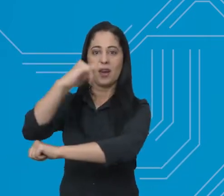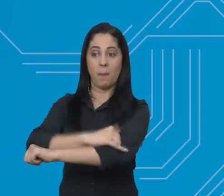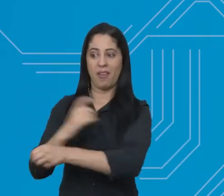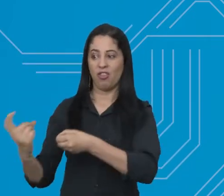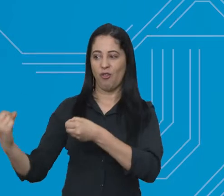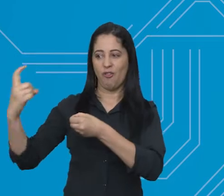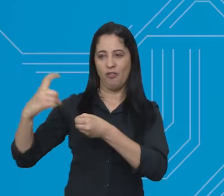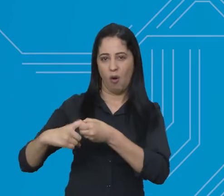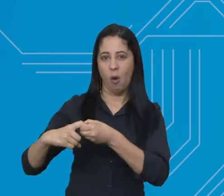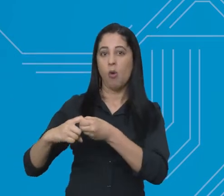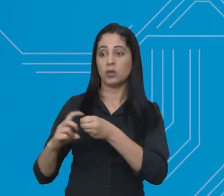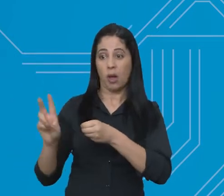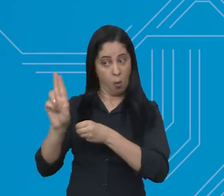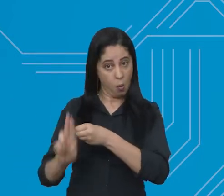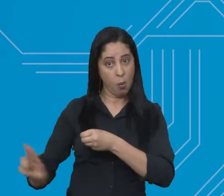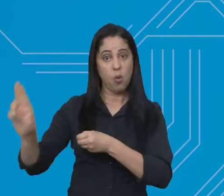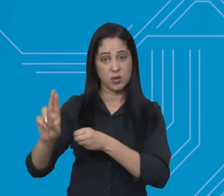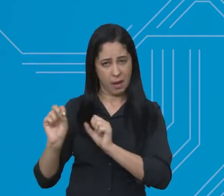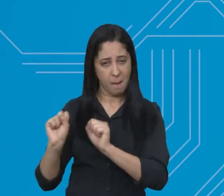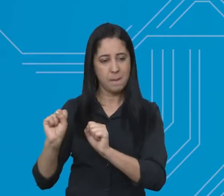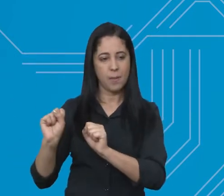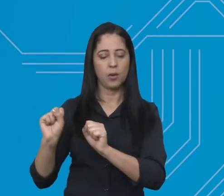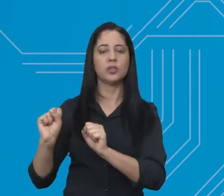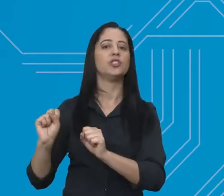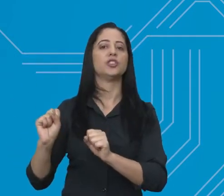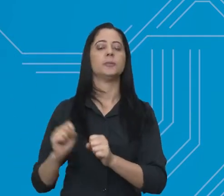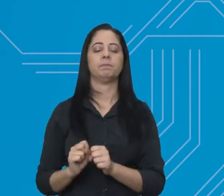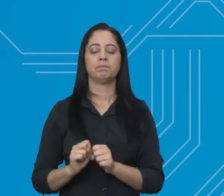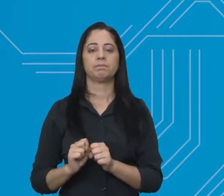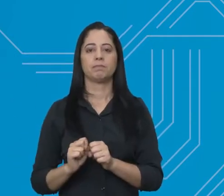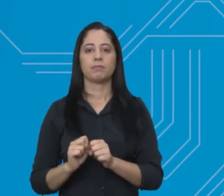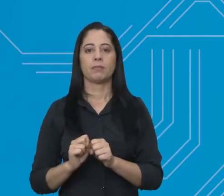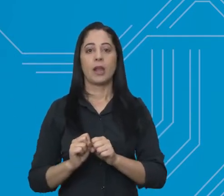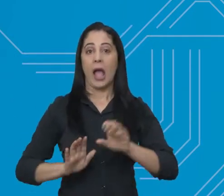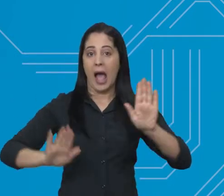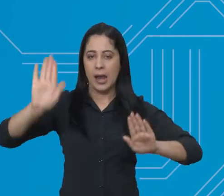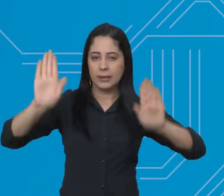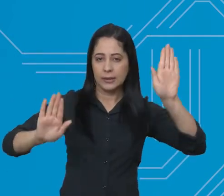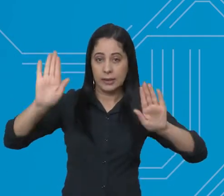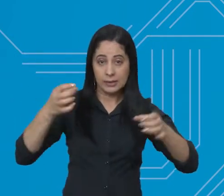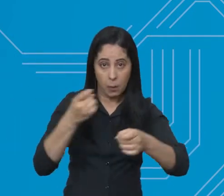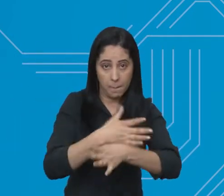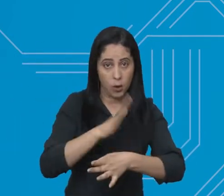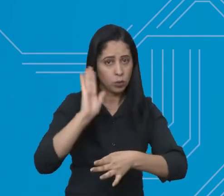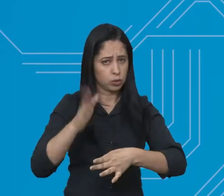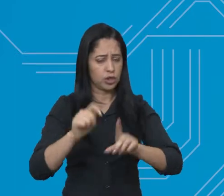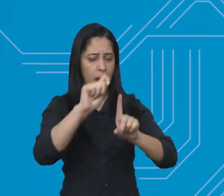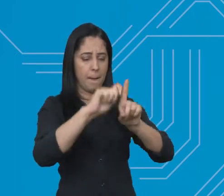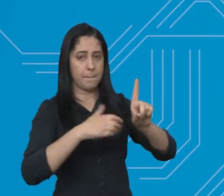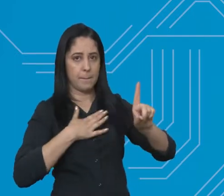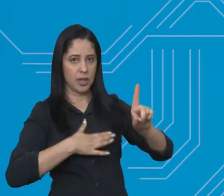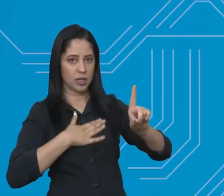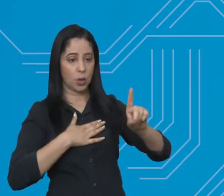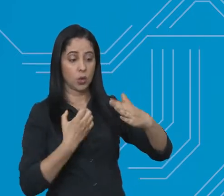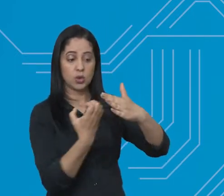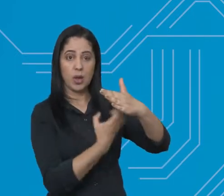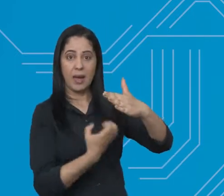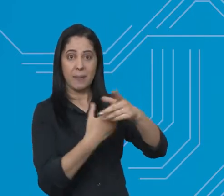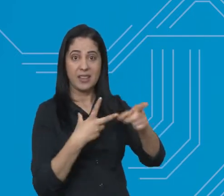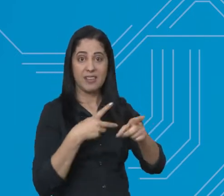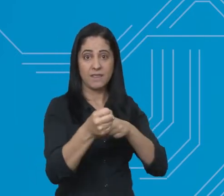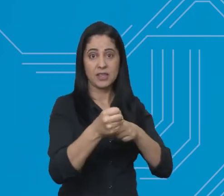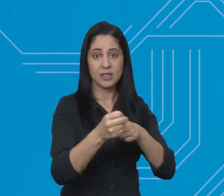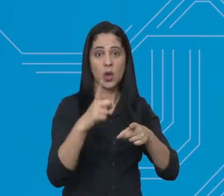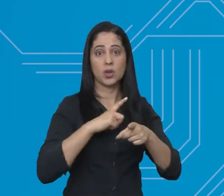atividades. Com a liberação da licitação pelo Tribunal de Contas do Estado, isso em agosto, a empresa